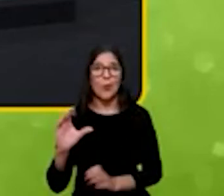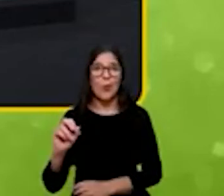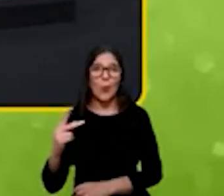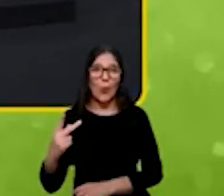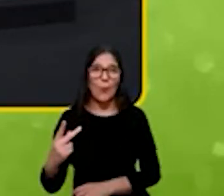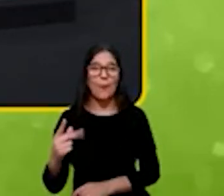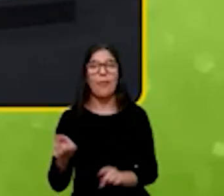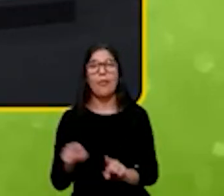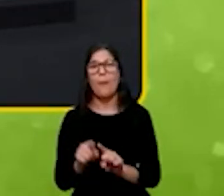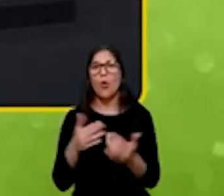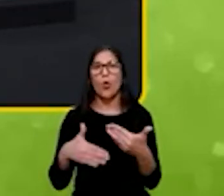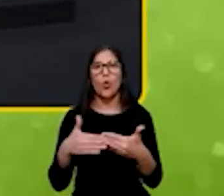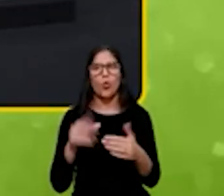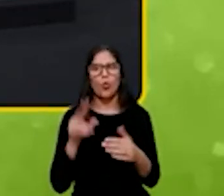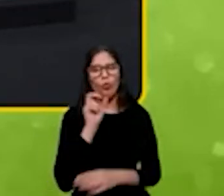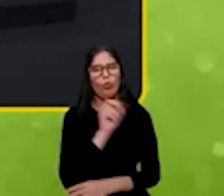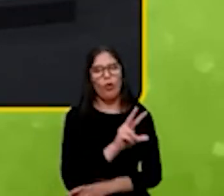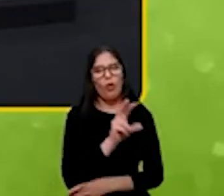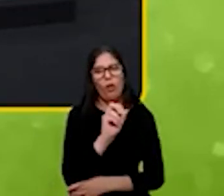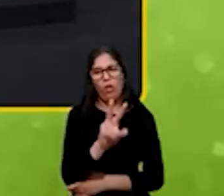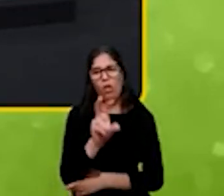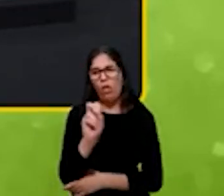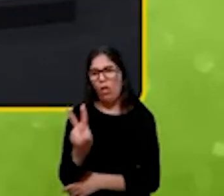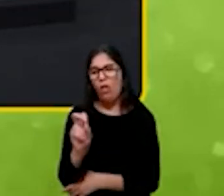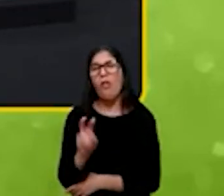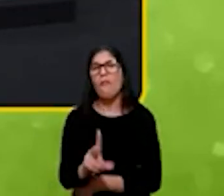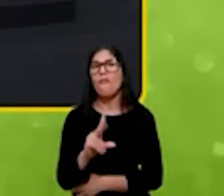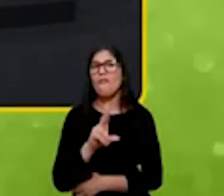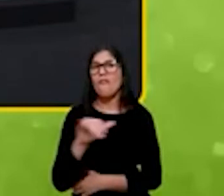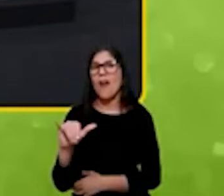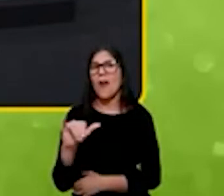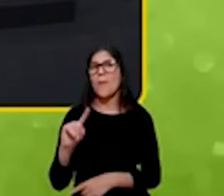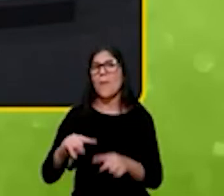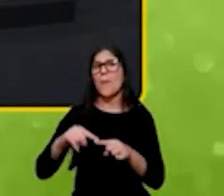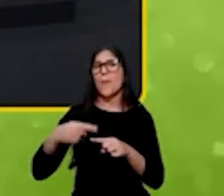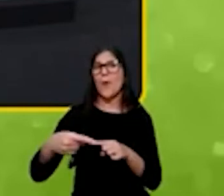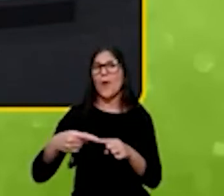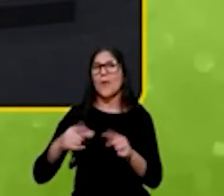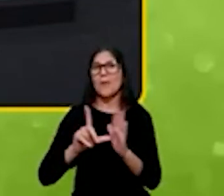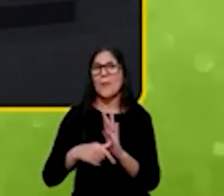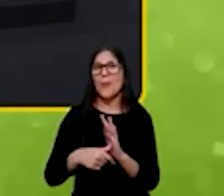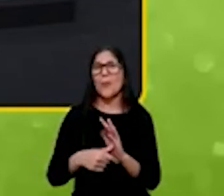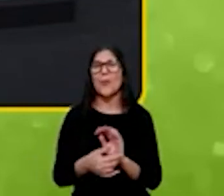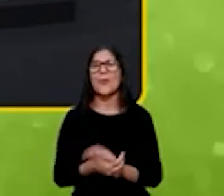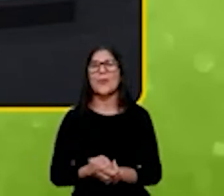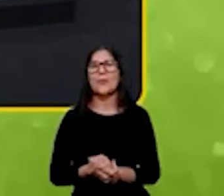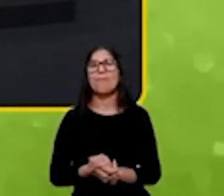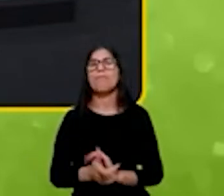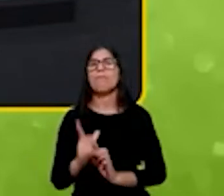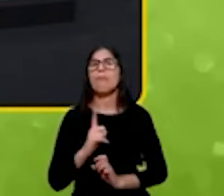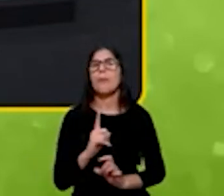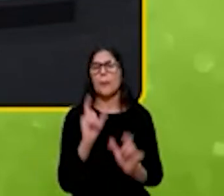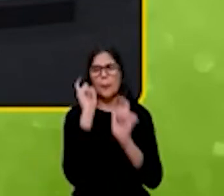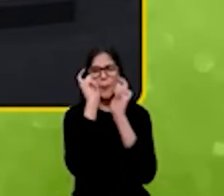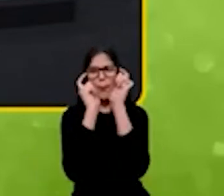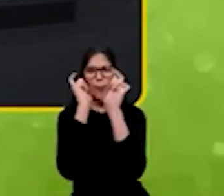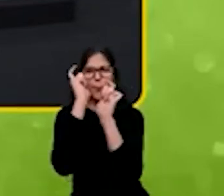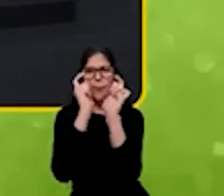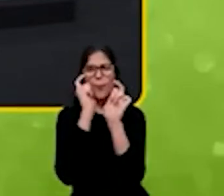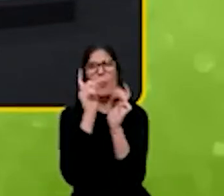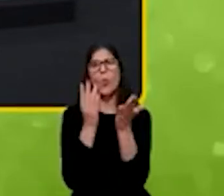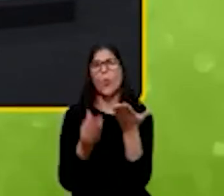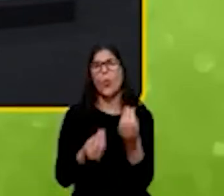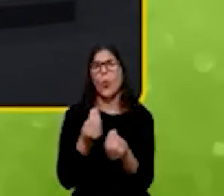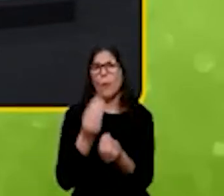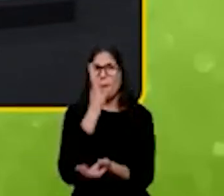tudo que a gente tem visto que vai ser a próxima rodada a rodada de preocupações do Brasil mas não só do